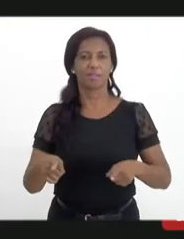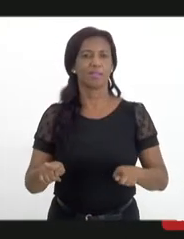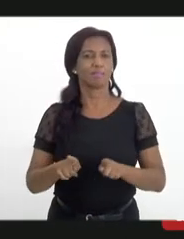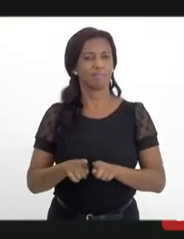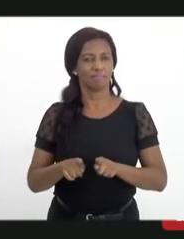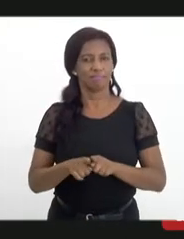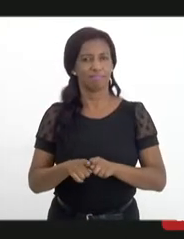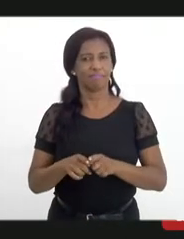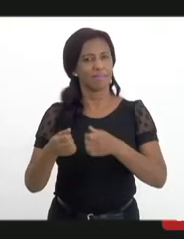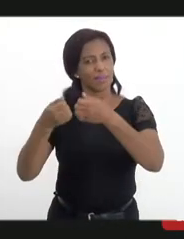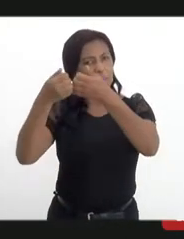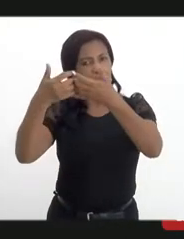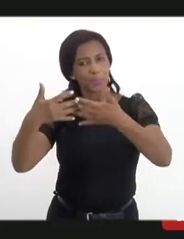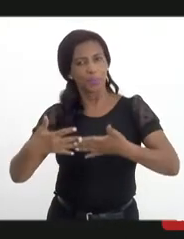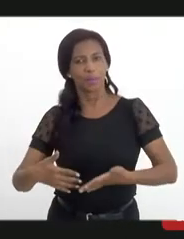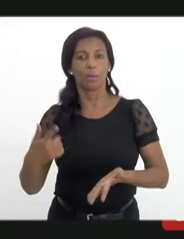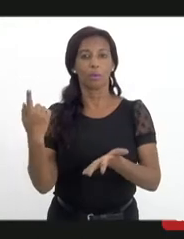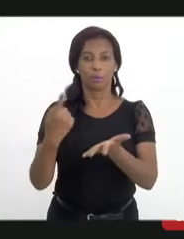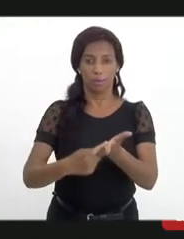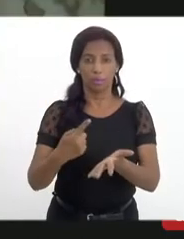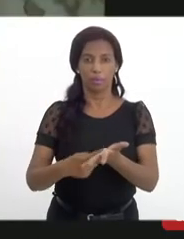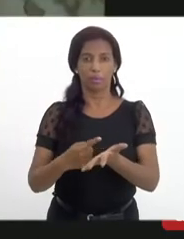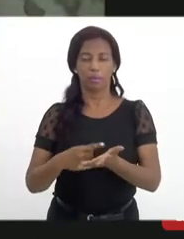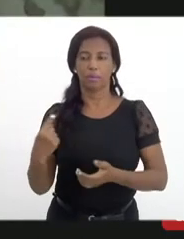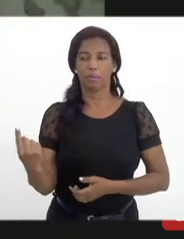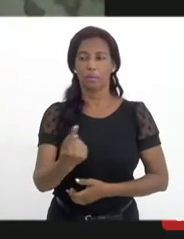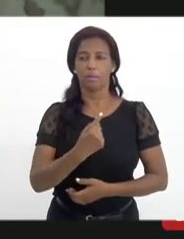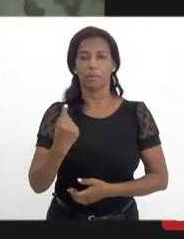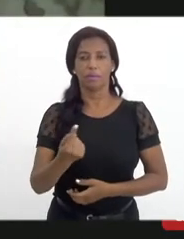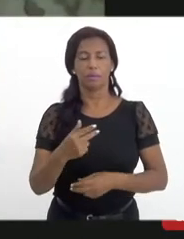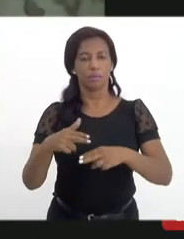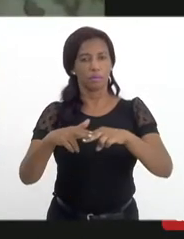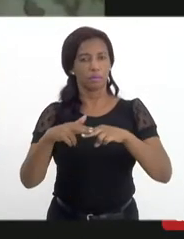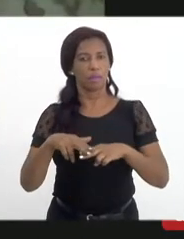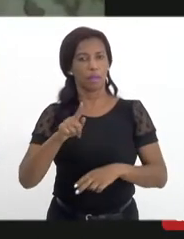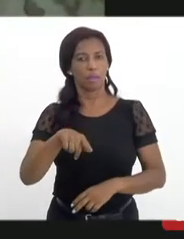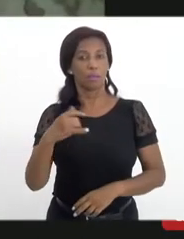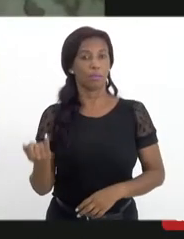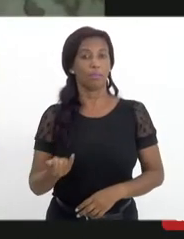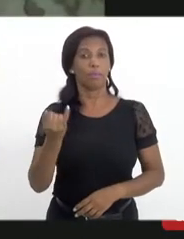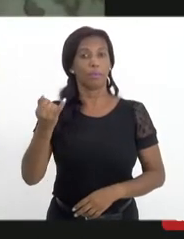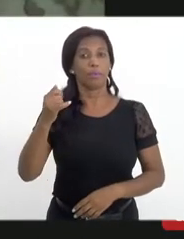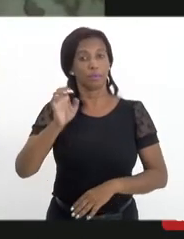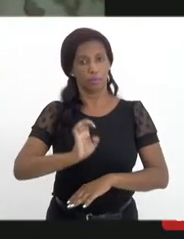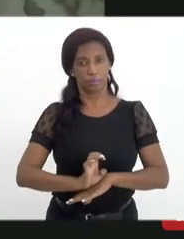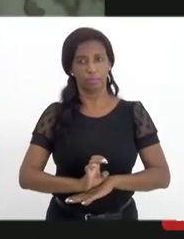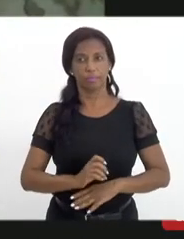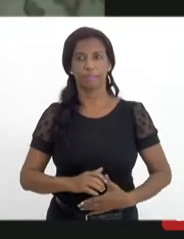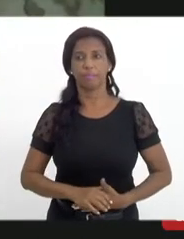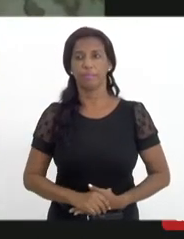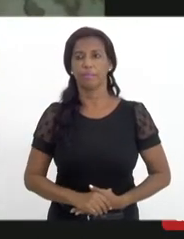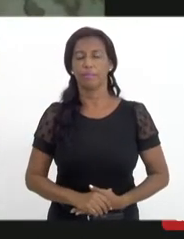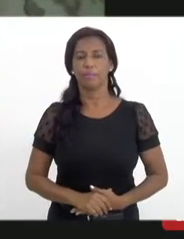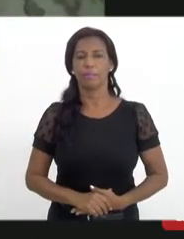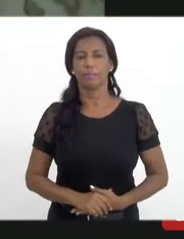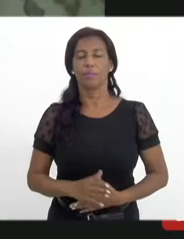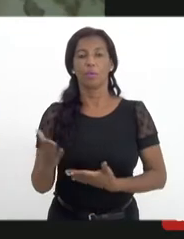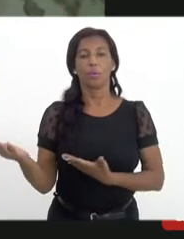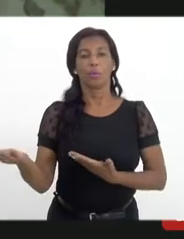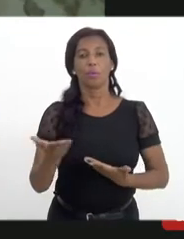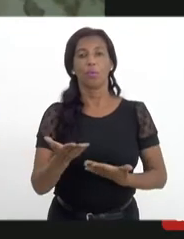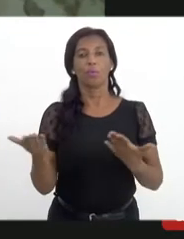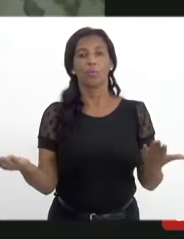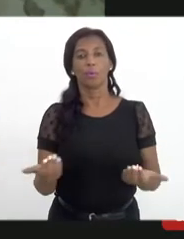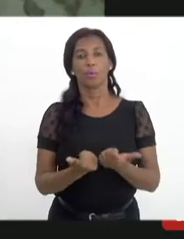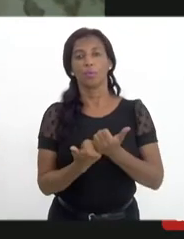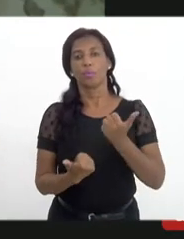pela explanação e o comprometimento que nós temos com essa causa tão importante e nobre no nosso Estado. Faço a palavra também para o nosso